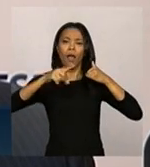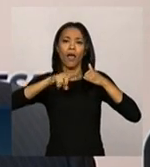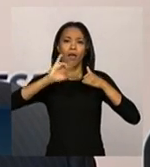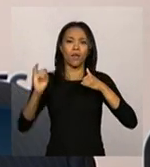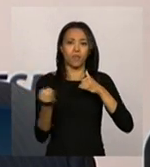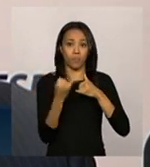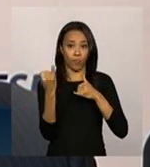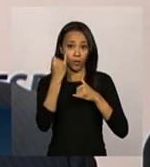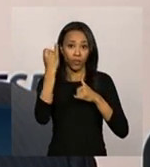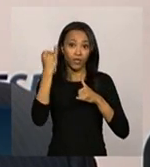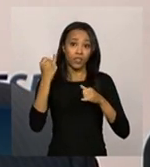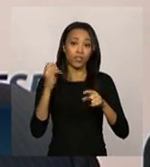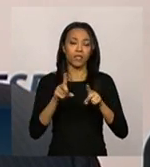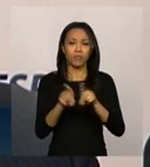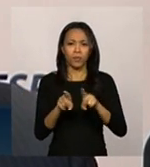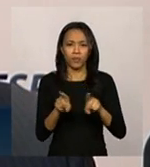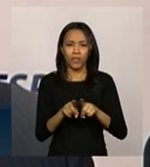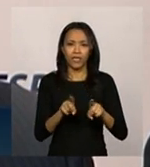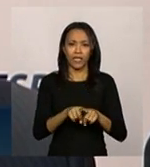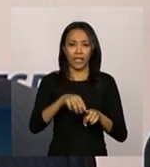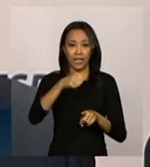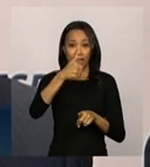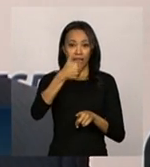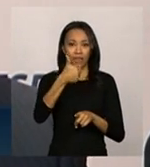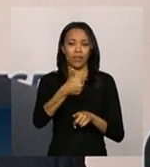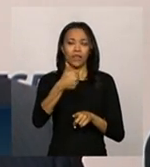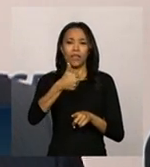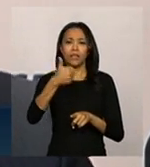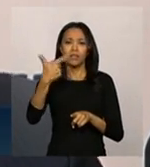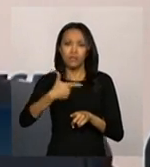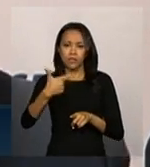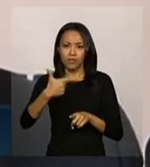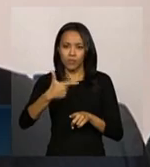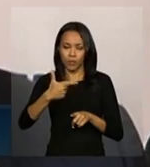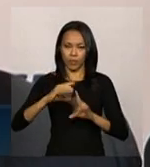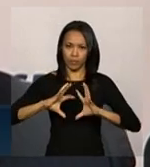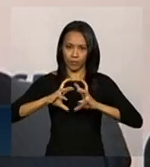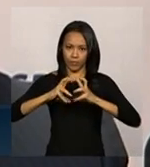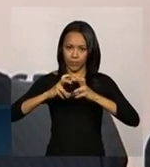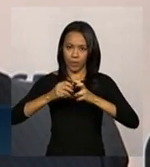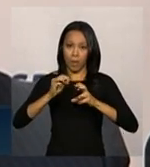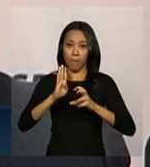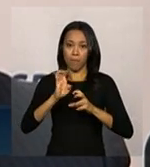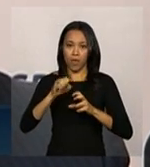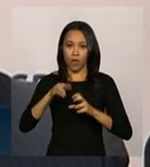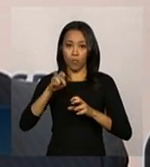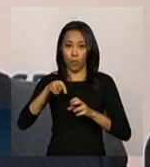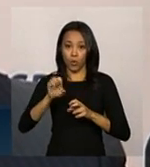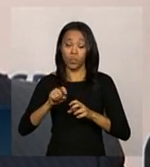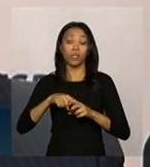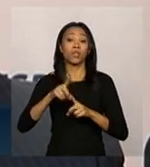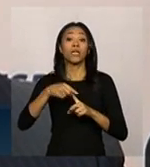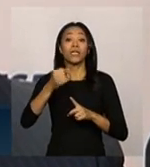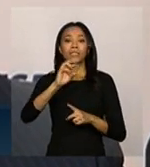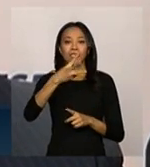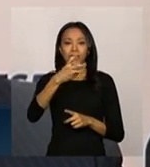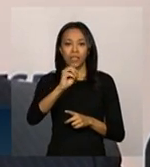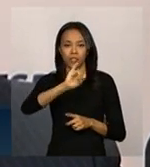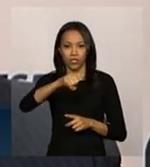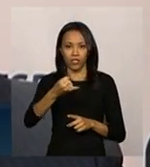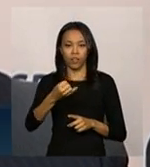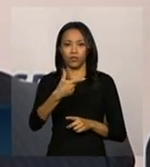12ª máquina de Belo Monte. E isso está previsto para acontecer a partir de 30 de janeiro de 2018.